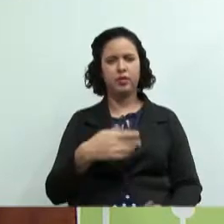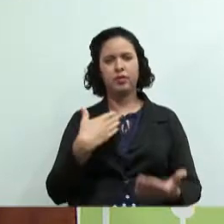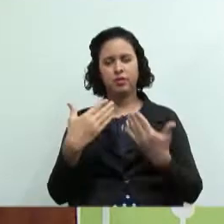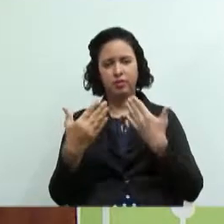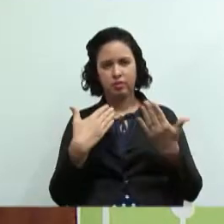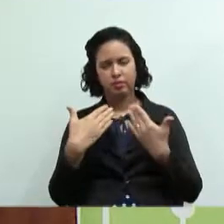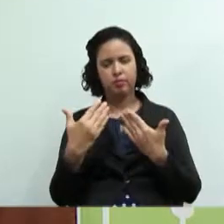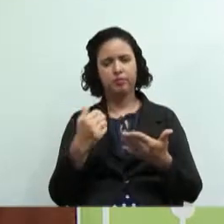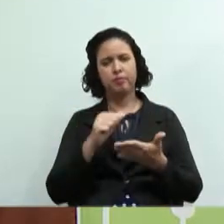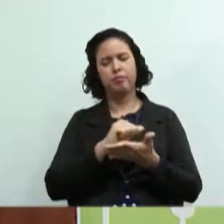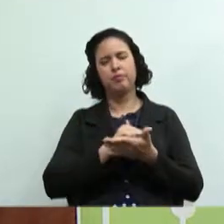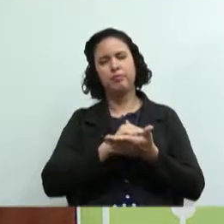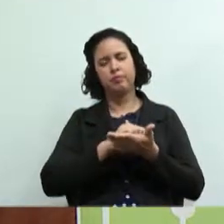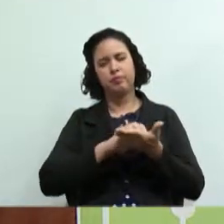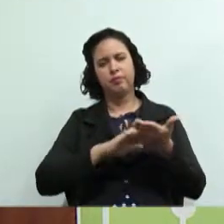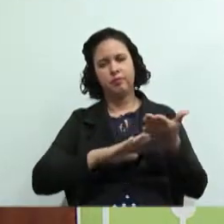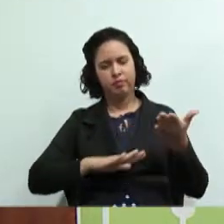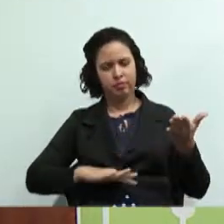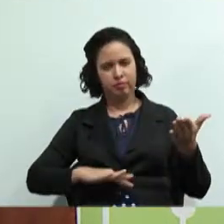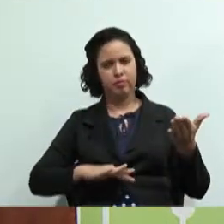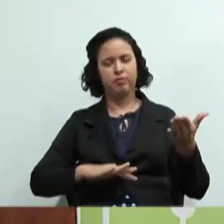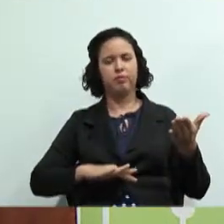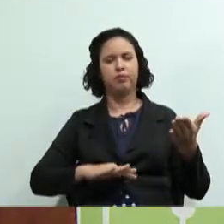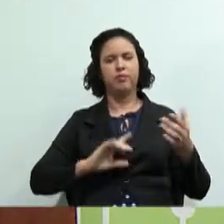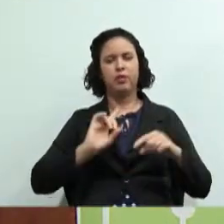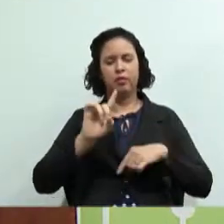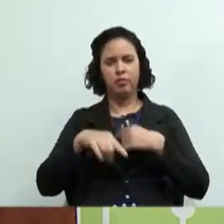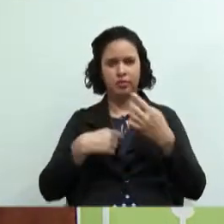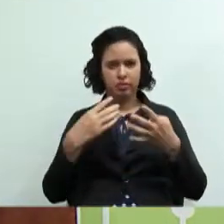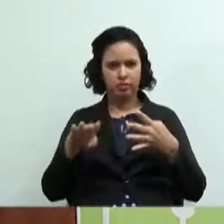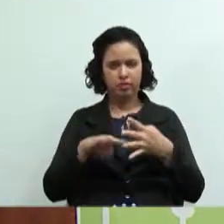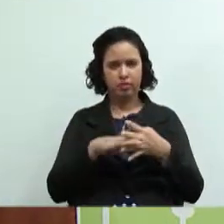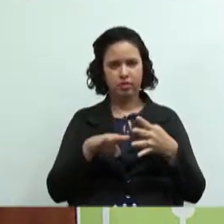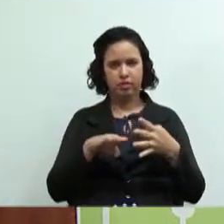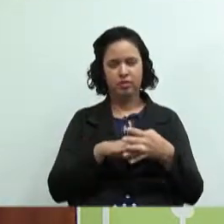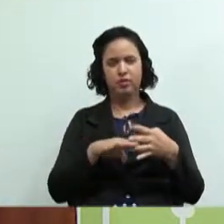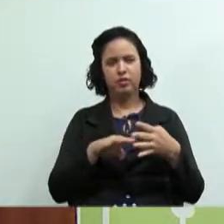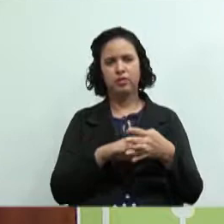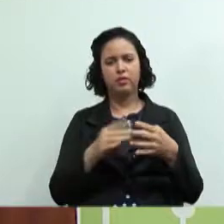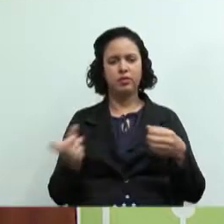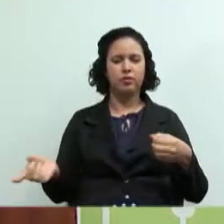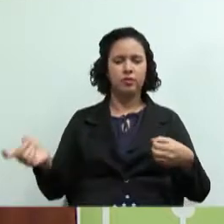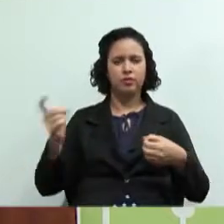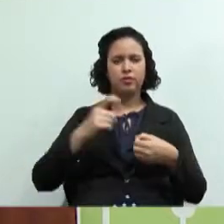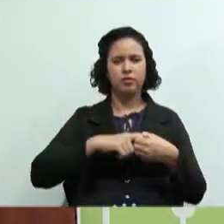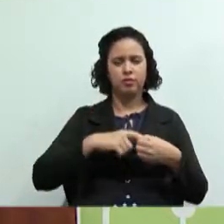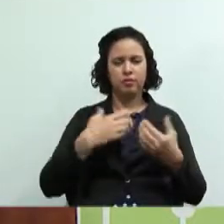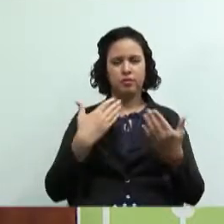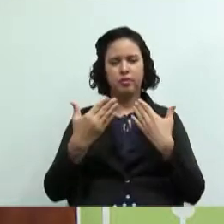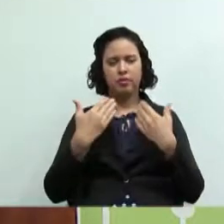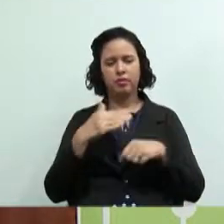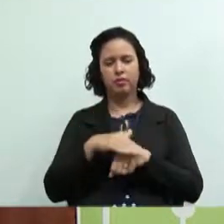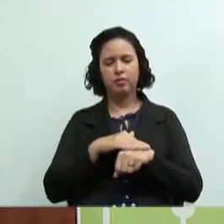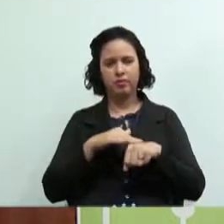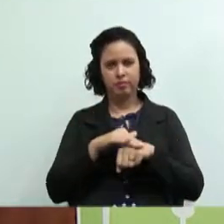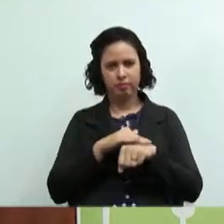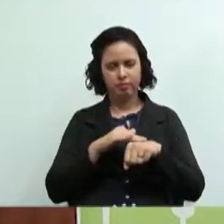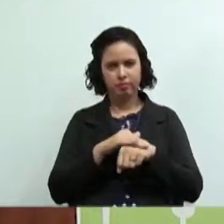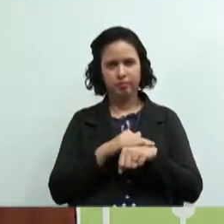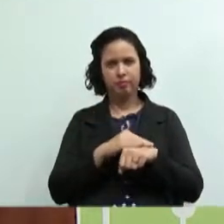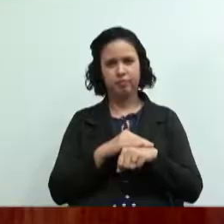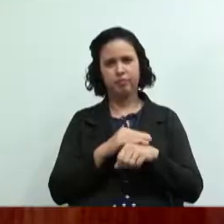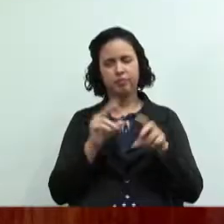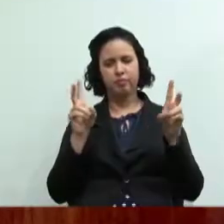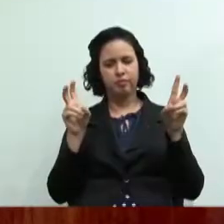de curso e após atividade sala após o intervalo para sua atividade voltaremos para conversar mais sobre esses temas